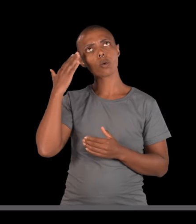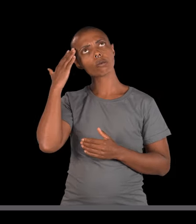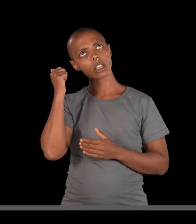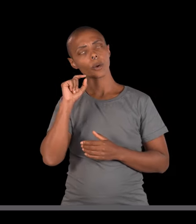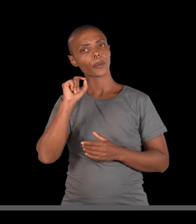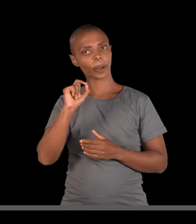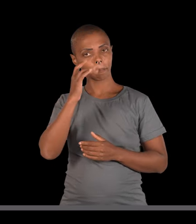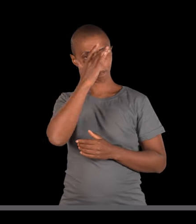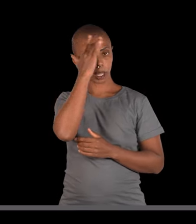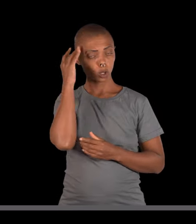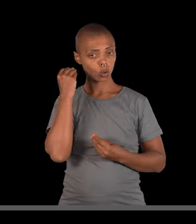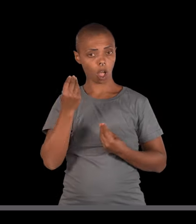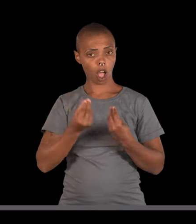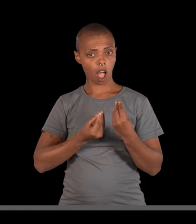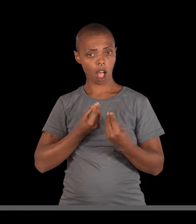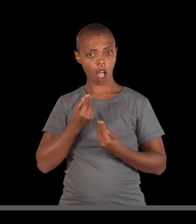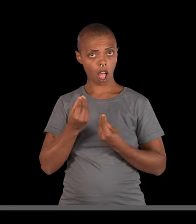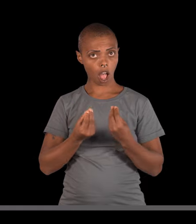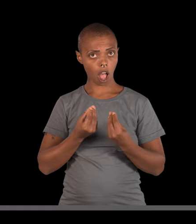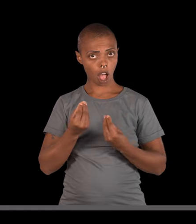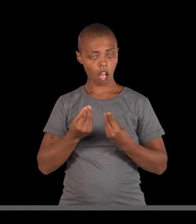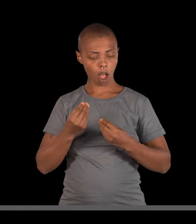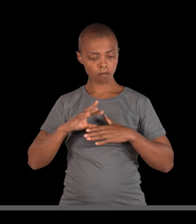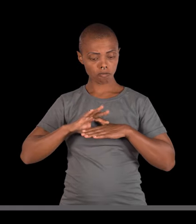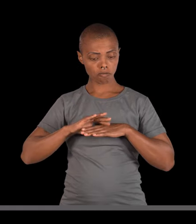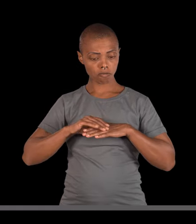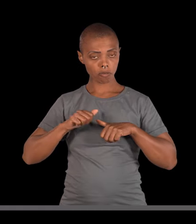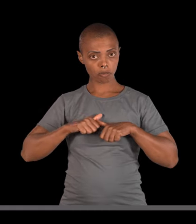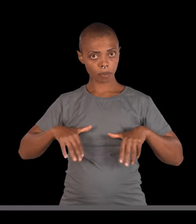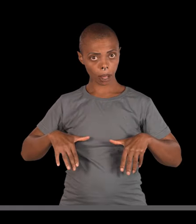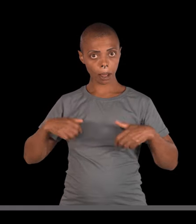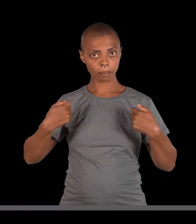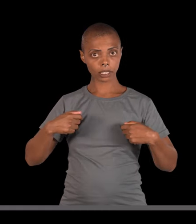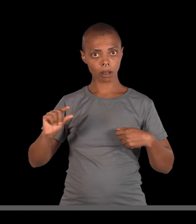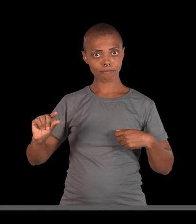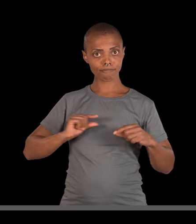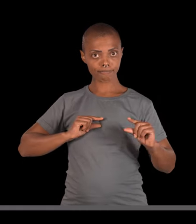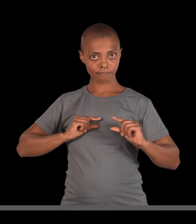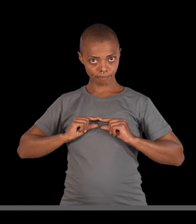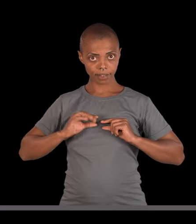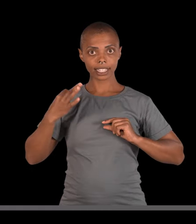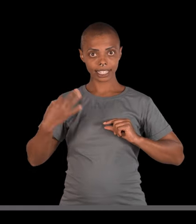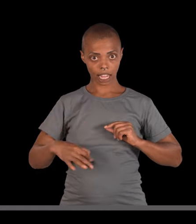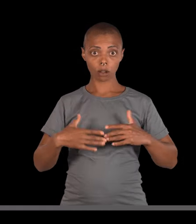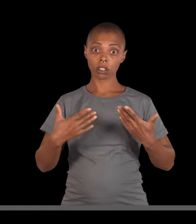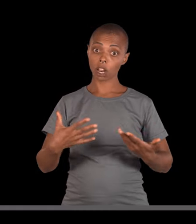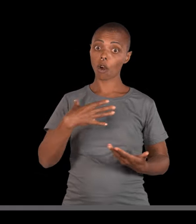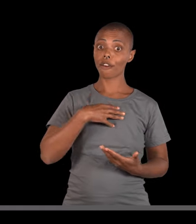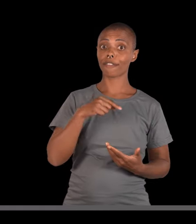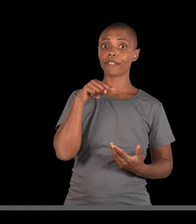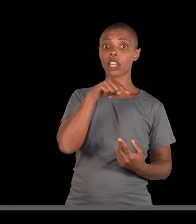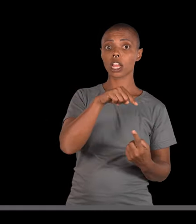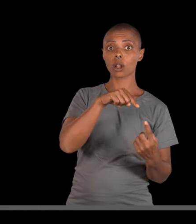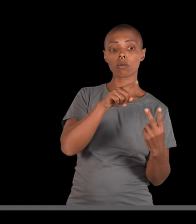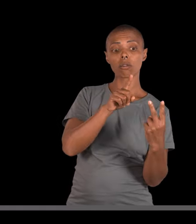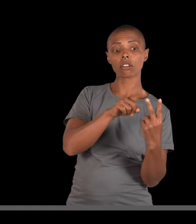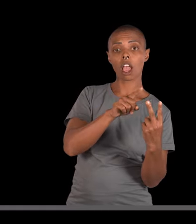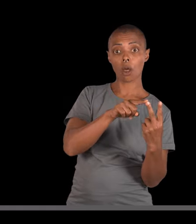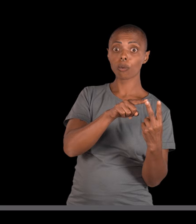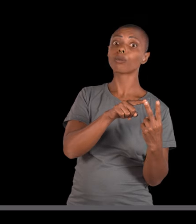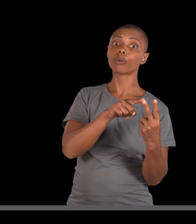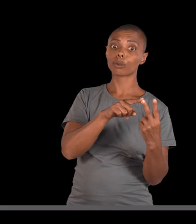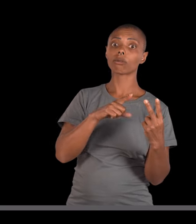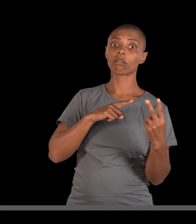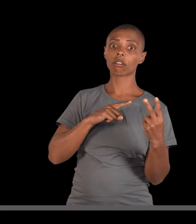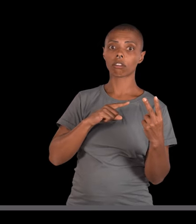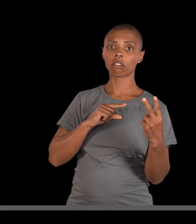sei que a fibrose cística ela é o que? Ela é recessiva. Então, esse filho do casal só pode